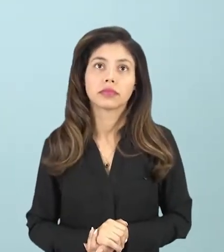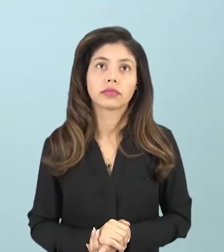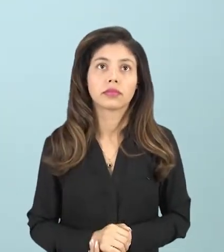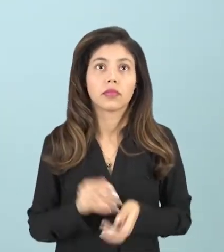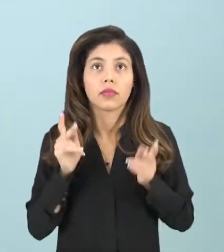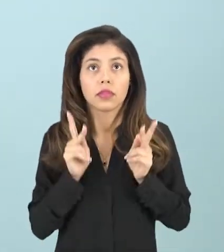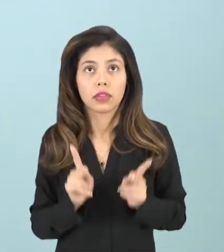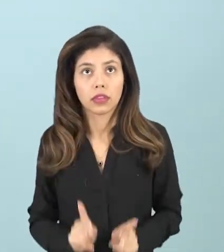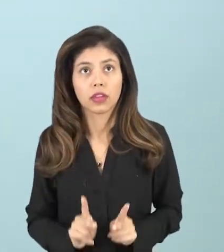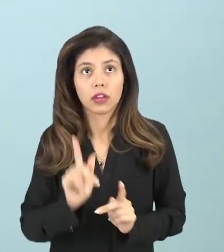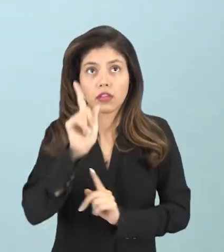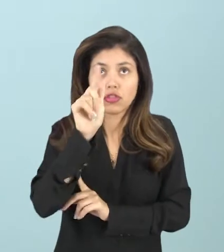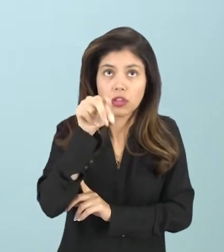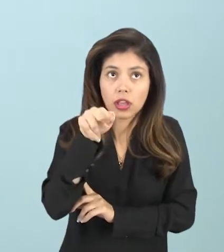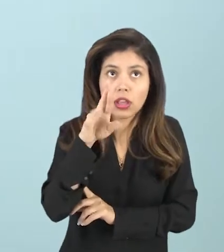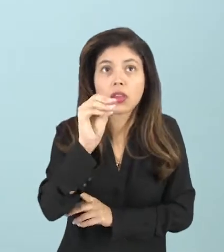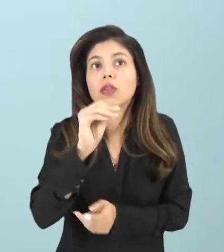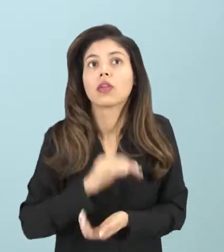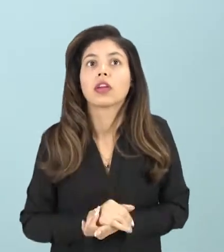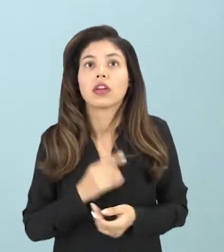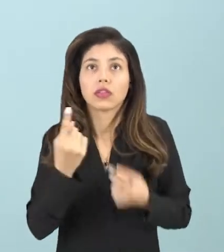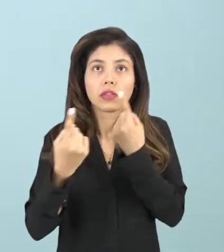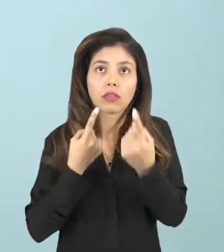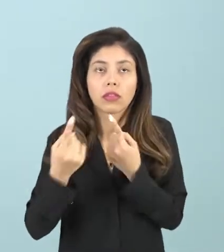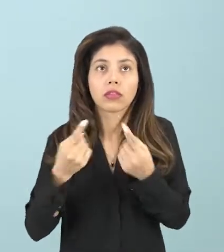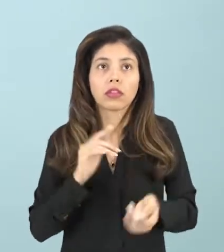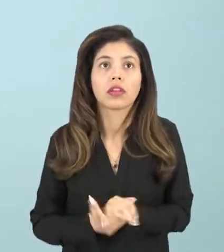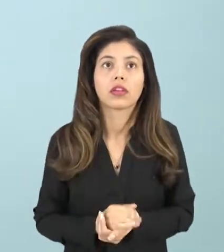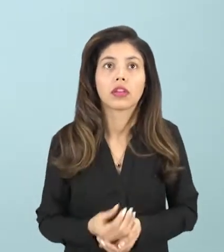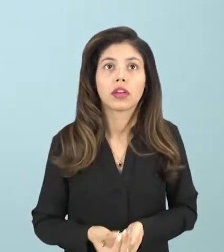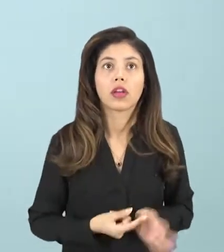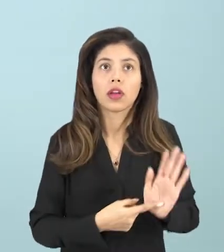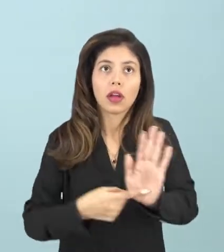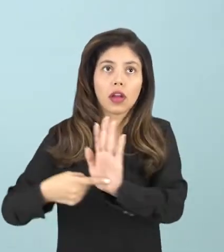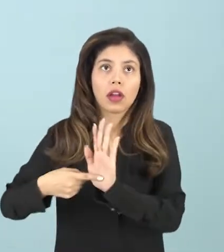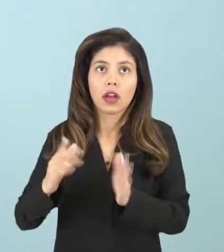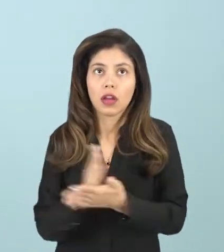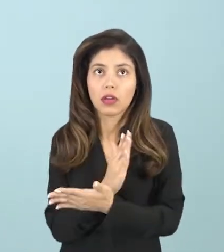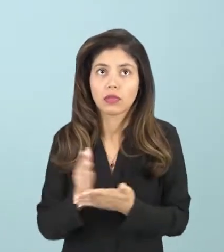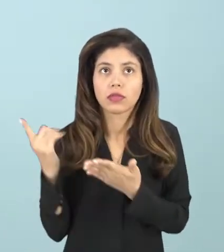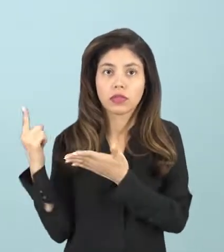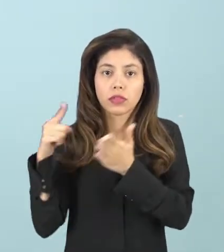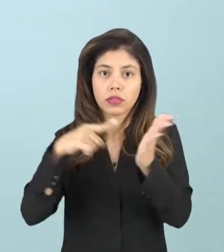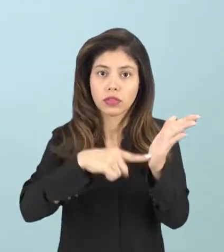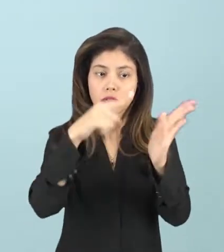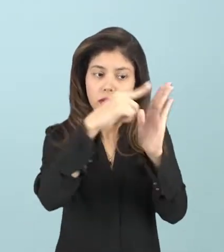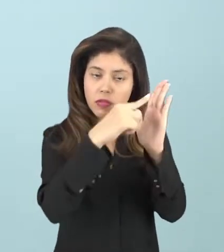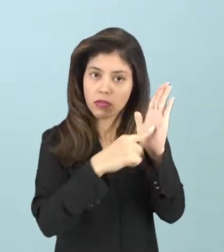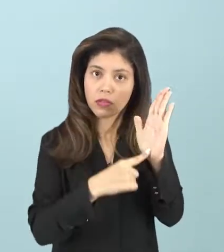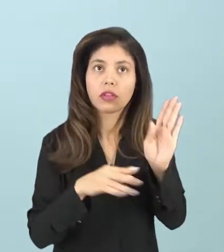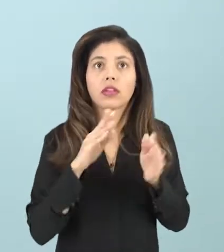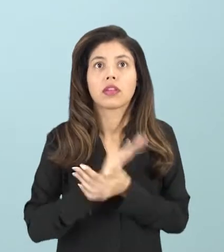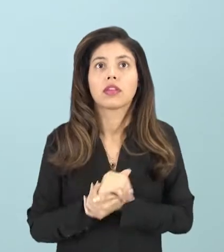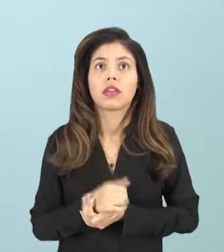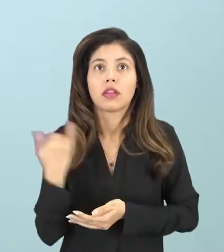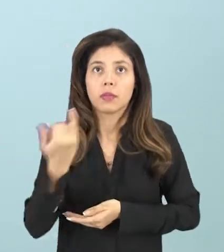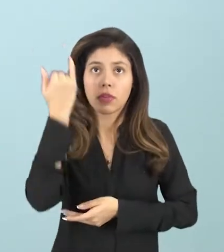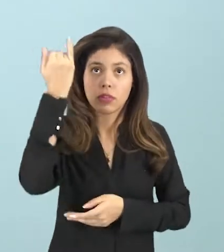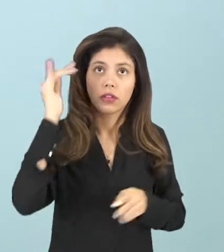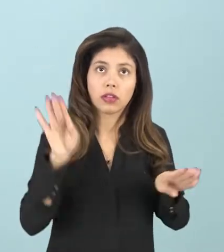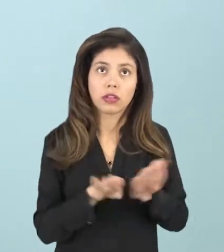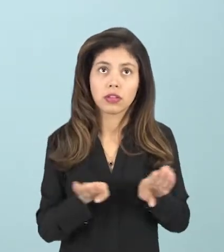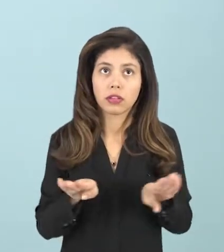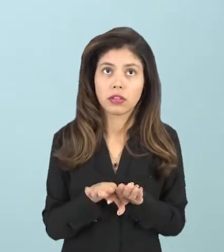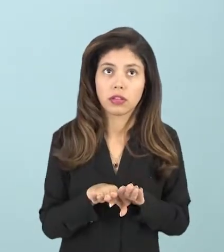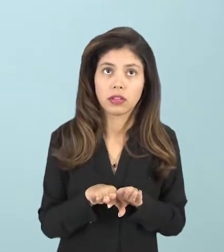posteriormente discutirmos, apresentarmos alguns apontamentos justamente a respeito